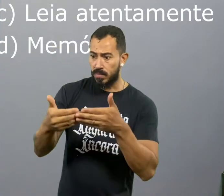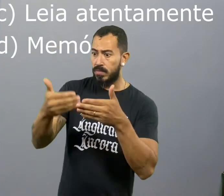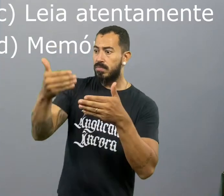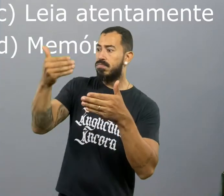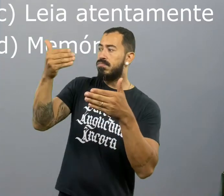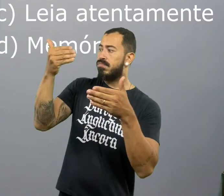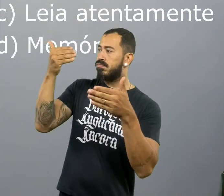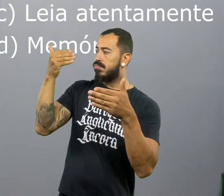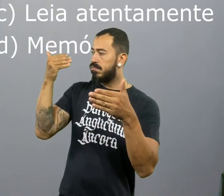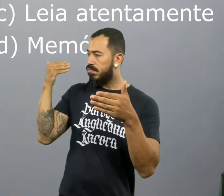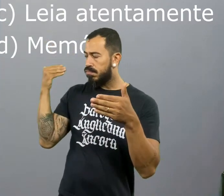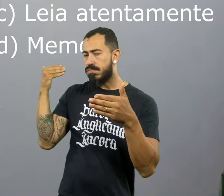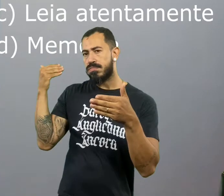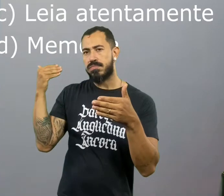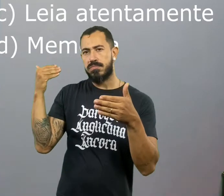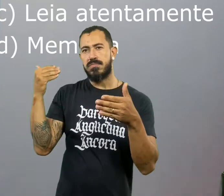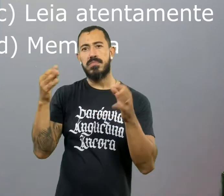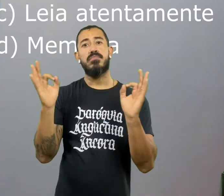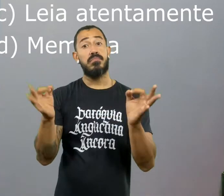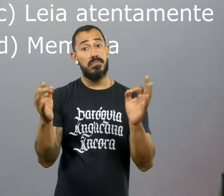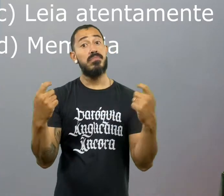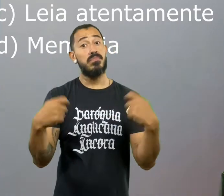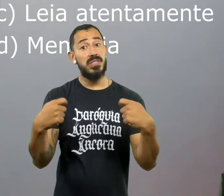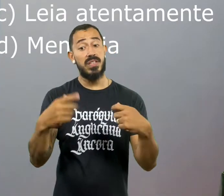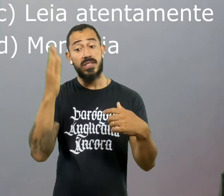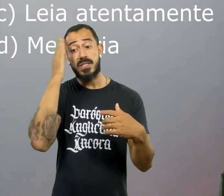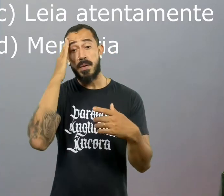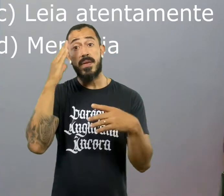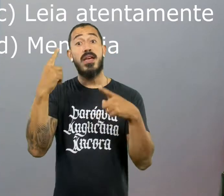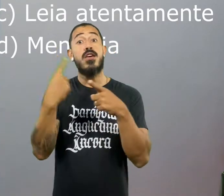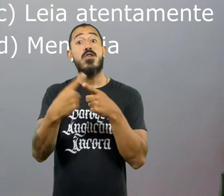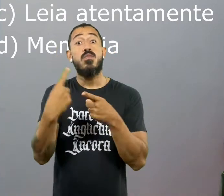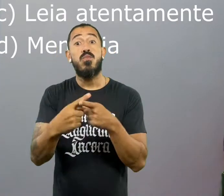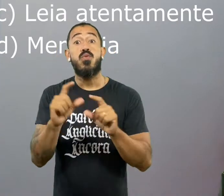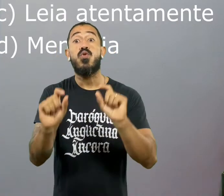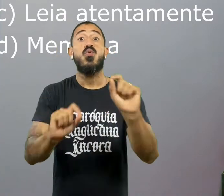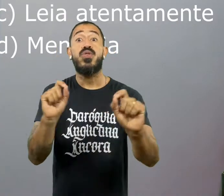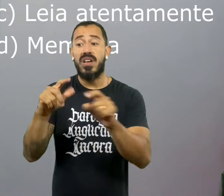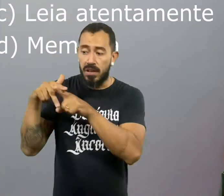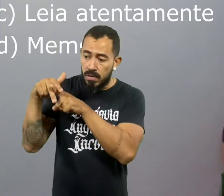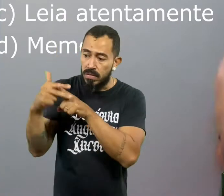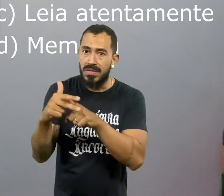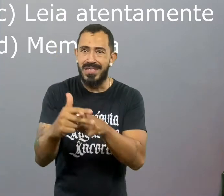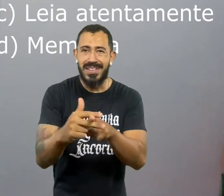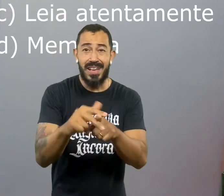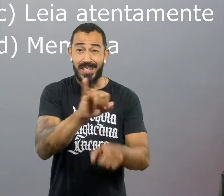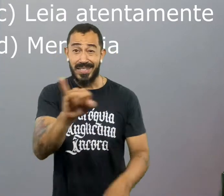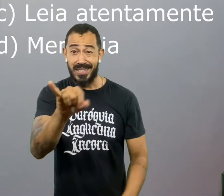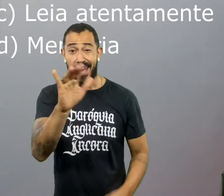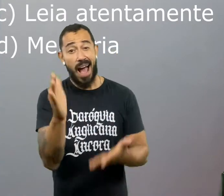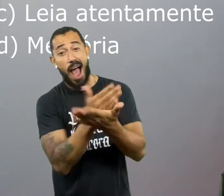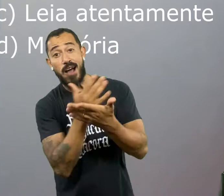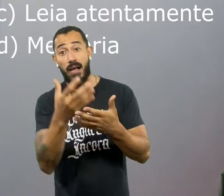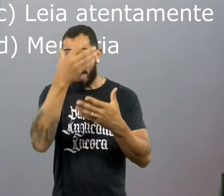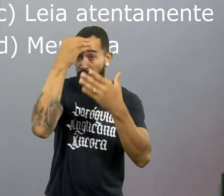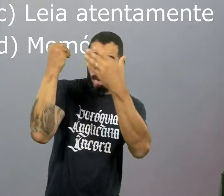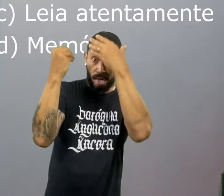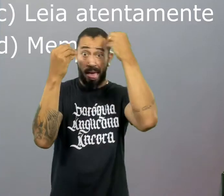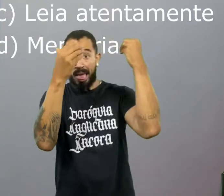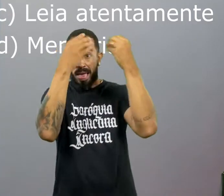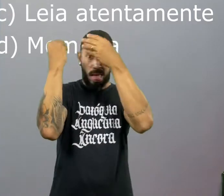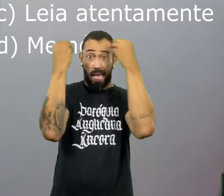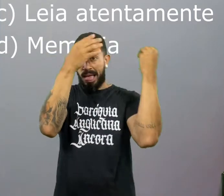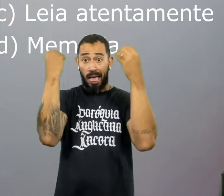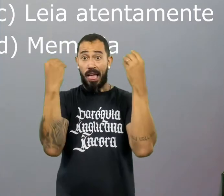fazer uma alta análise sem um bom uso da memória. E aqui, quem fala pra ser um desmemoriado? Não lembra de muitas coisas, números, nome das pessoas,